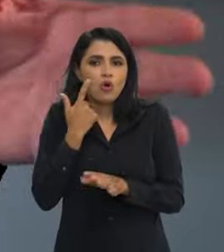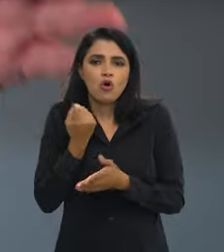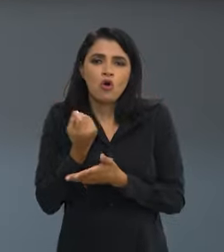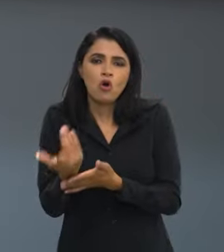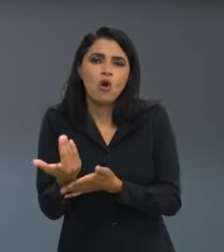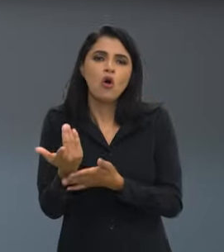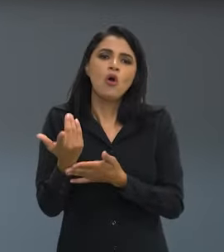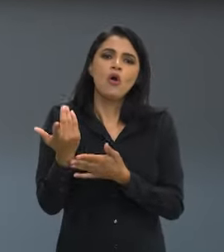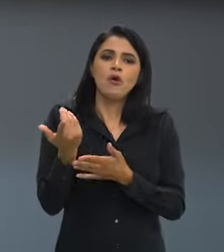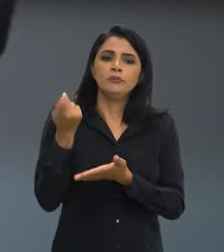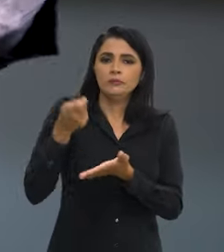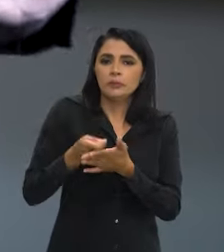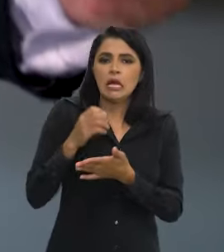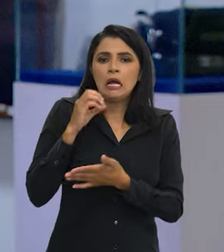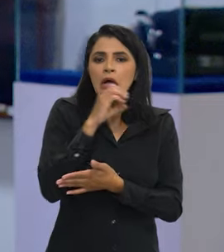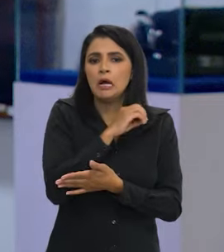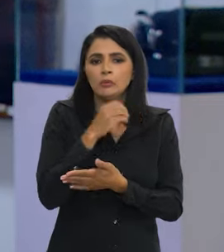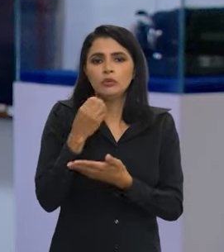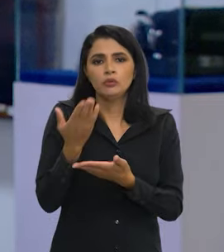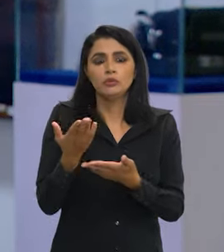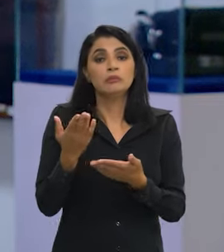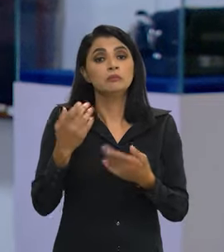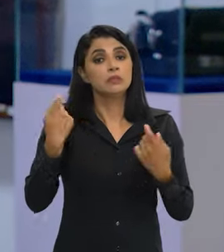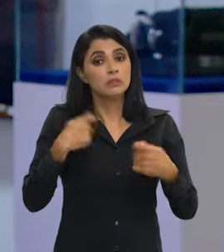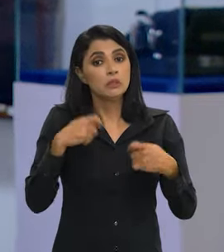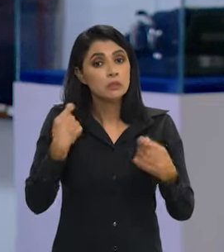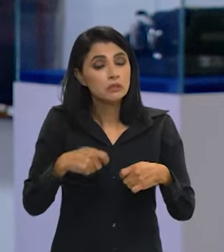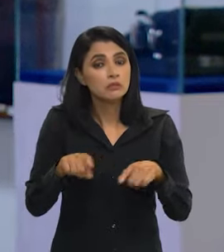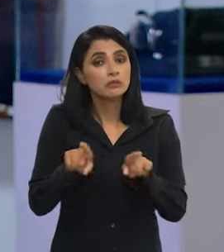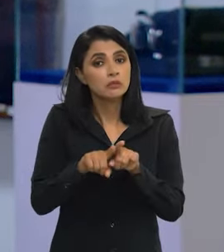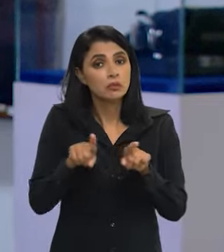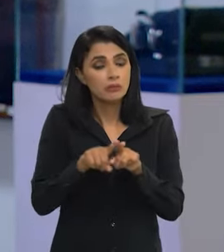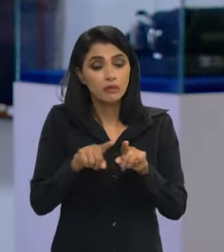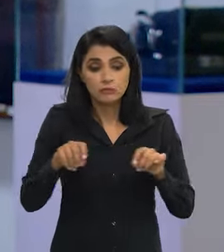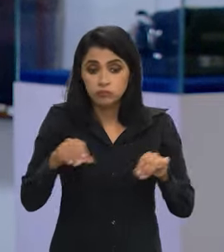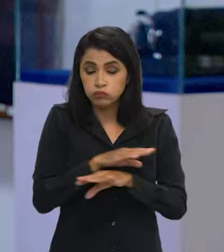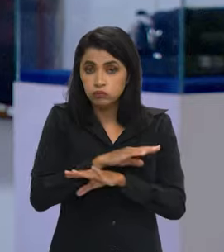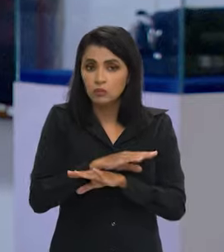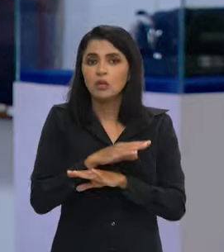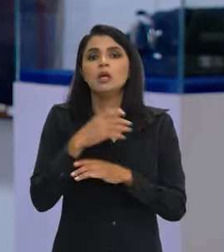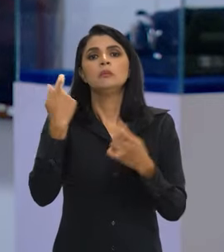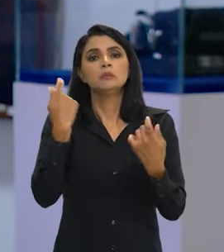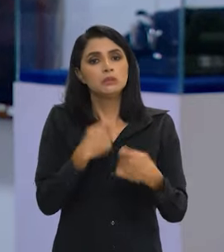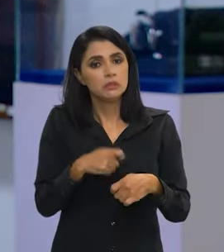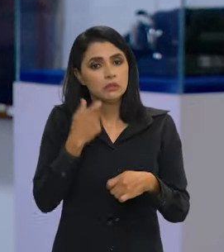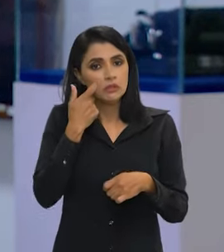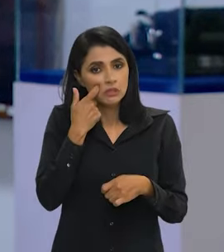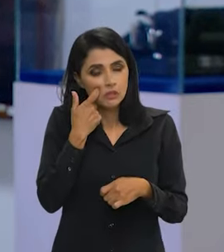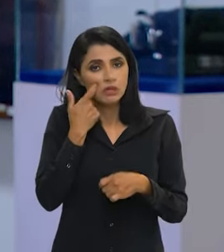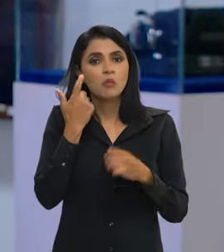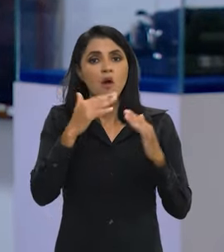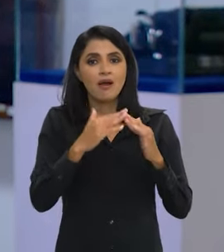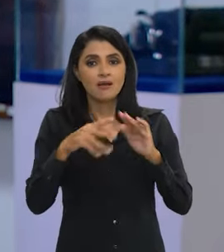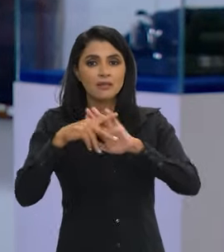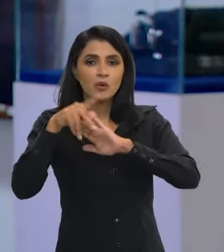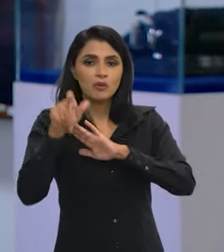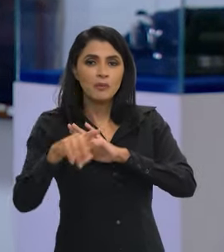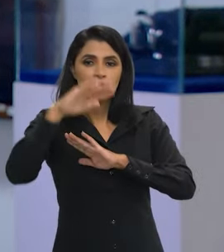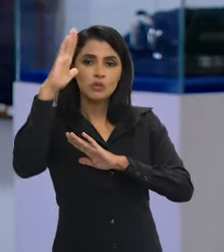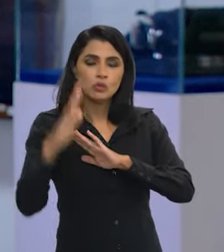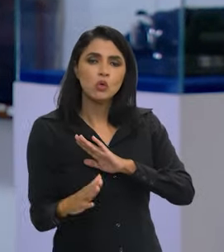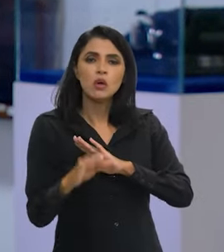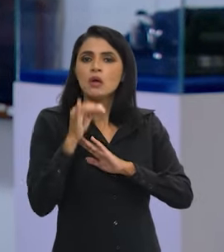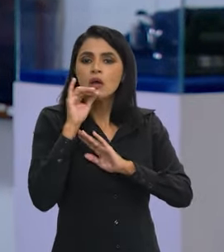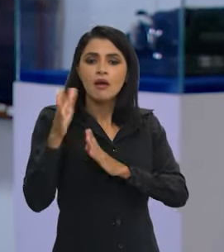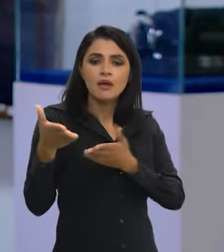hoje estamos assim, só na concessão do benefício. Rápido, a momento e tudo. Nós temos que ser mais completo. Nós temos que chegar